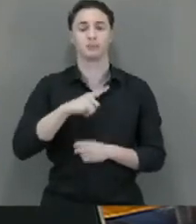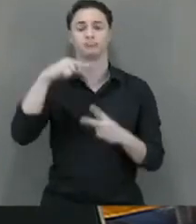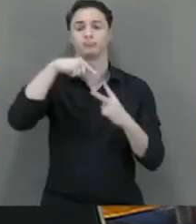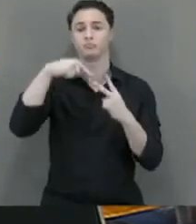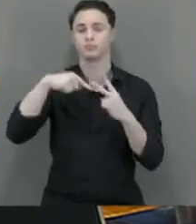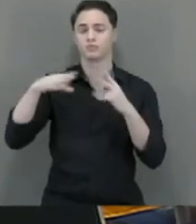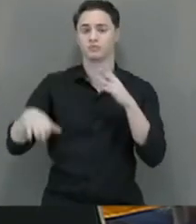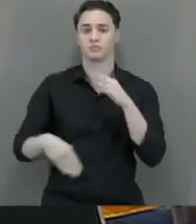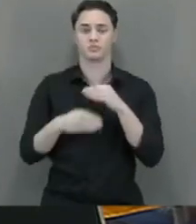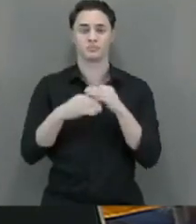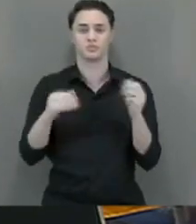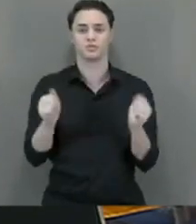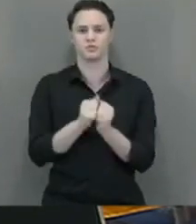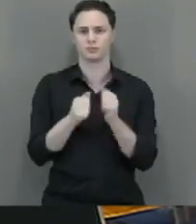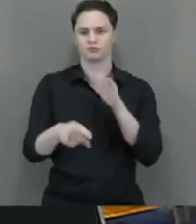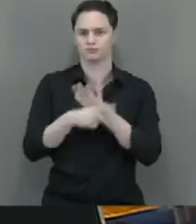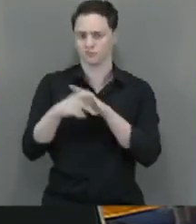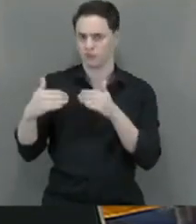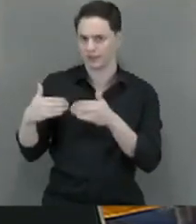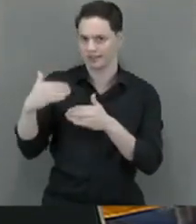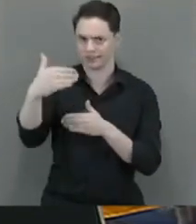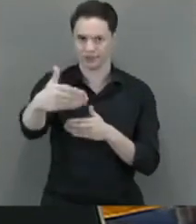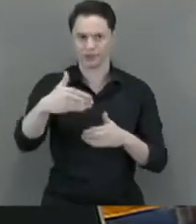emendas a seguir.